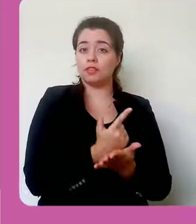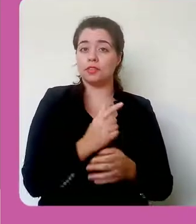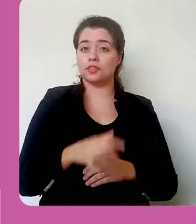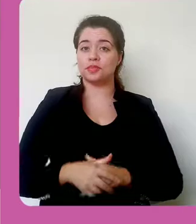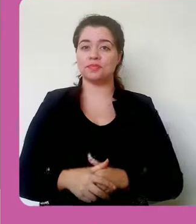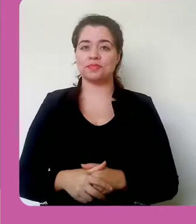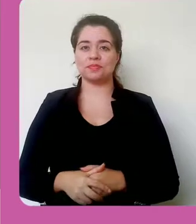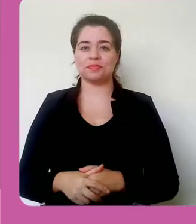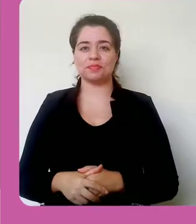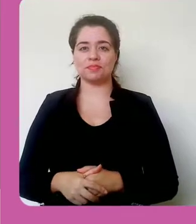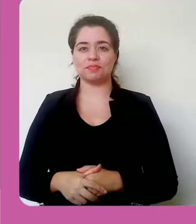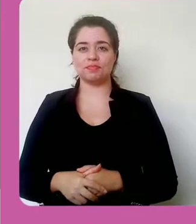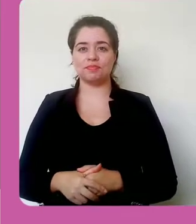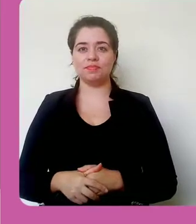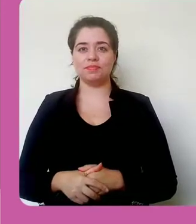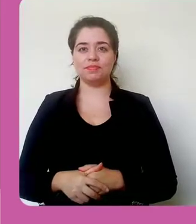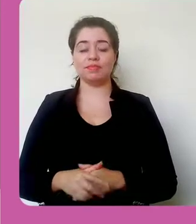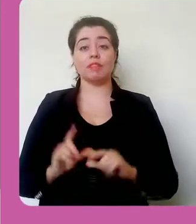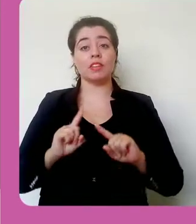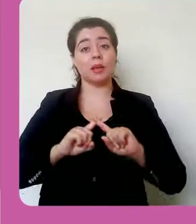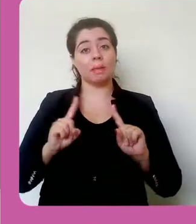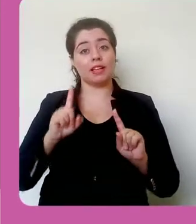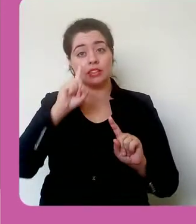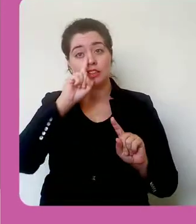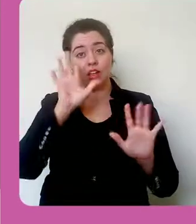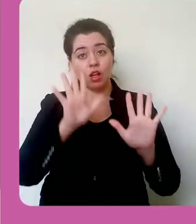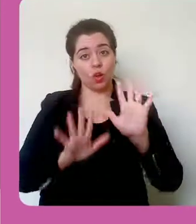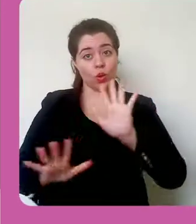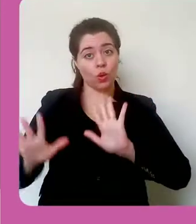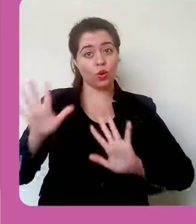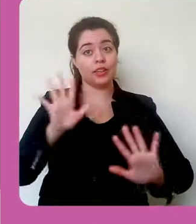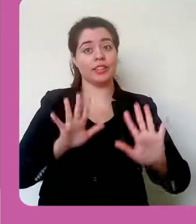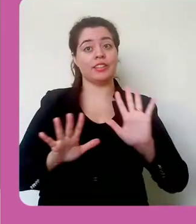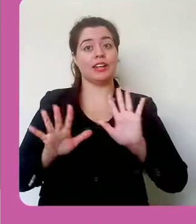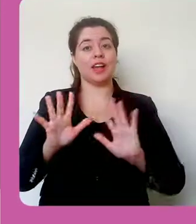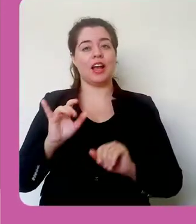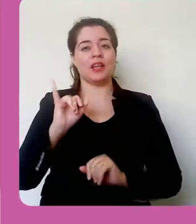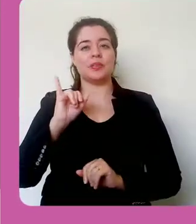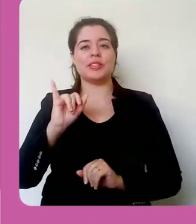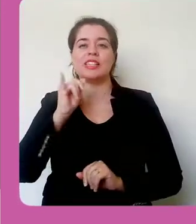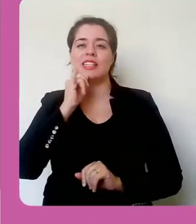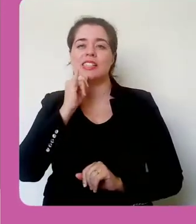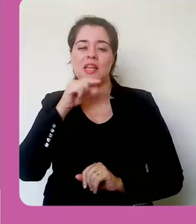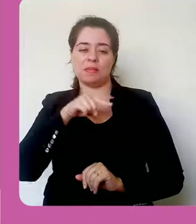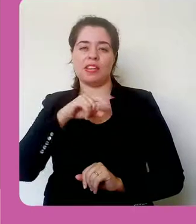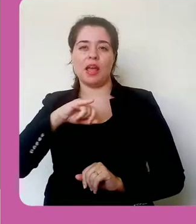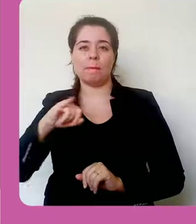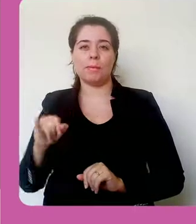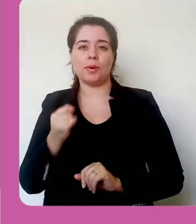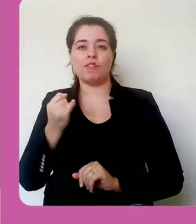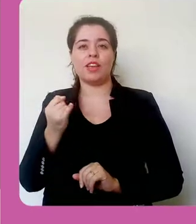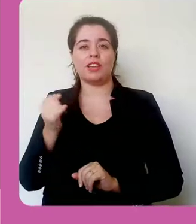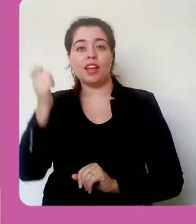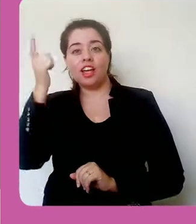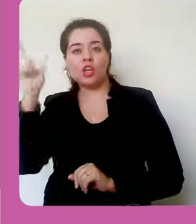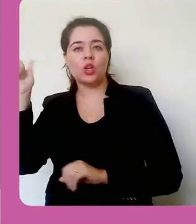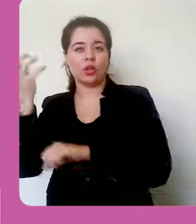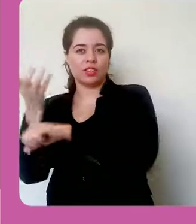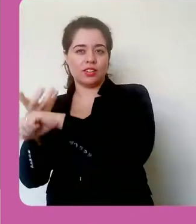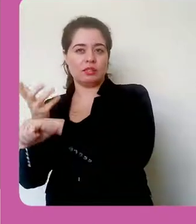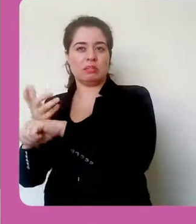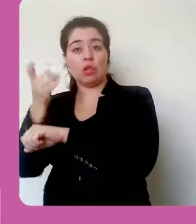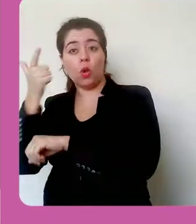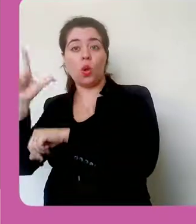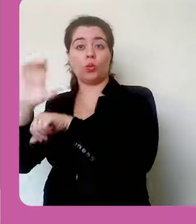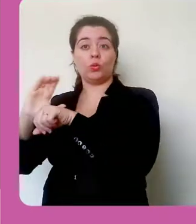Só que, só tem que tomar cuidado se você for importar isso em outros cursos, Em outras disciplinas. Esses links,